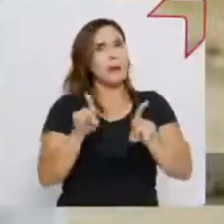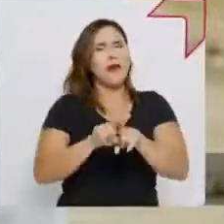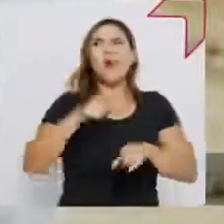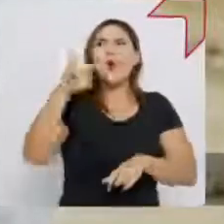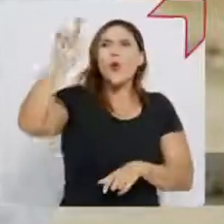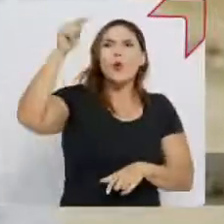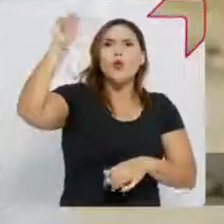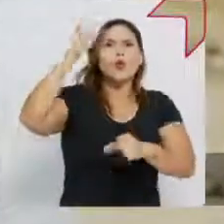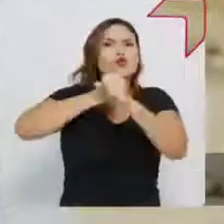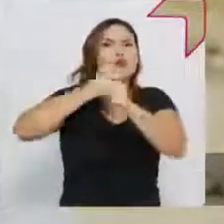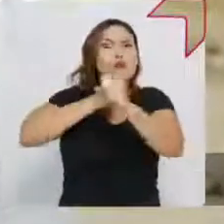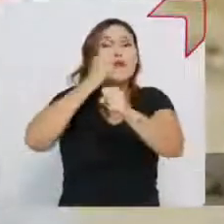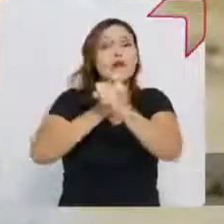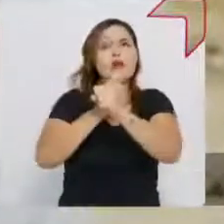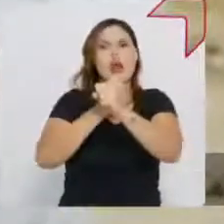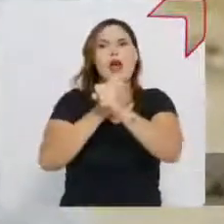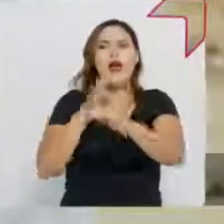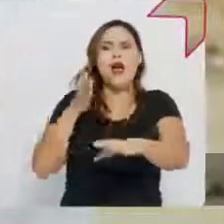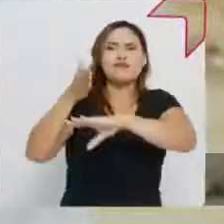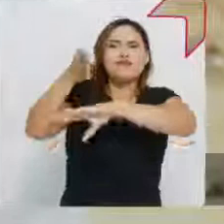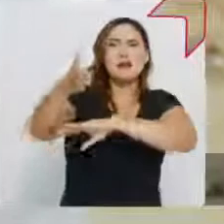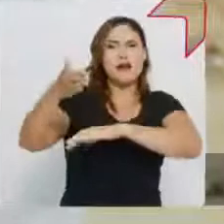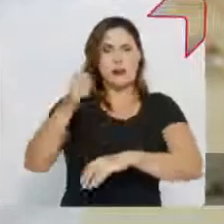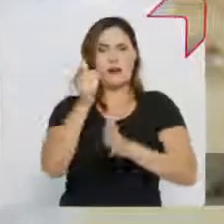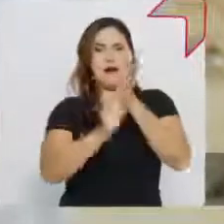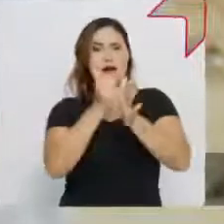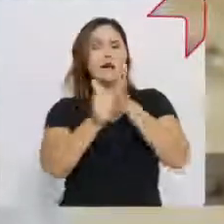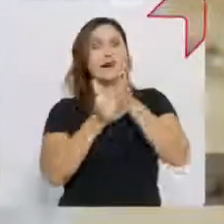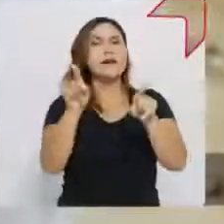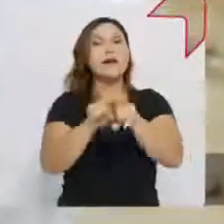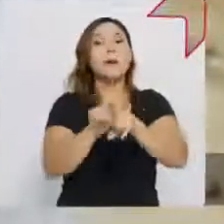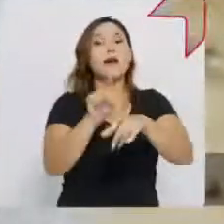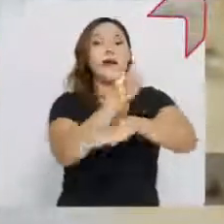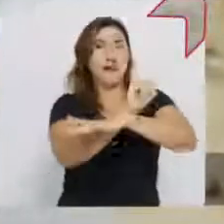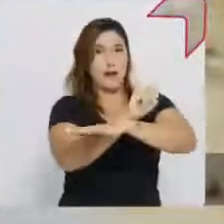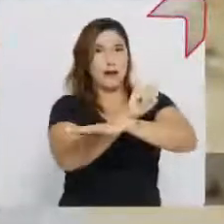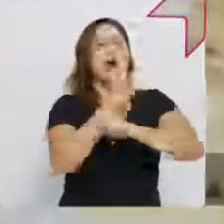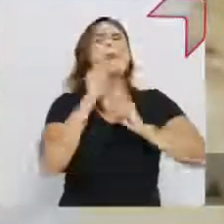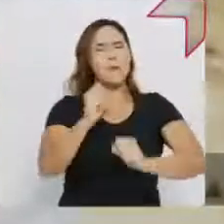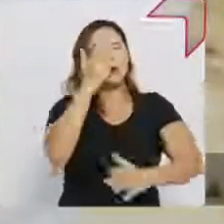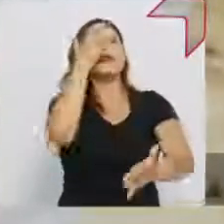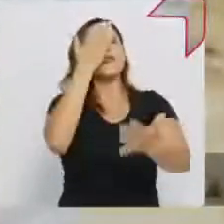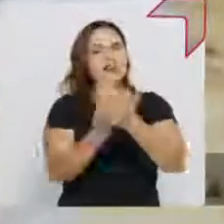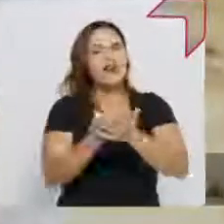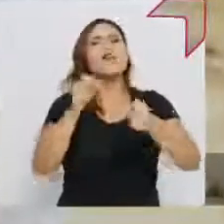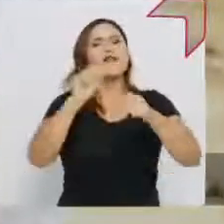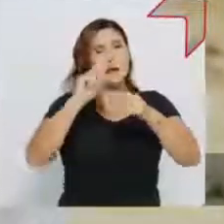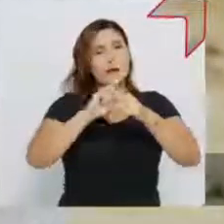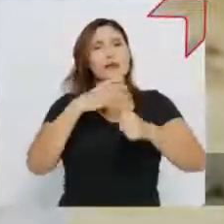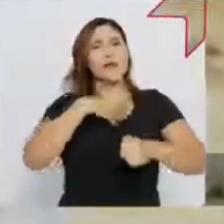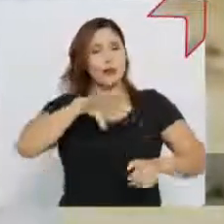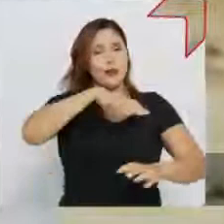obras importantes, Governador, que é a saída para Anagé e também a saída para Itambé. Zé, pode contar. Fizemos a Revolução